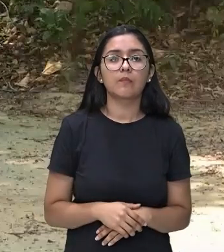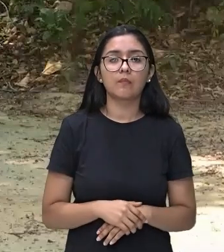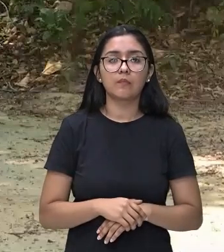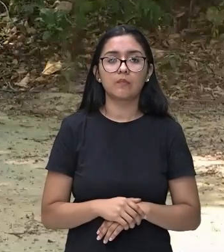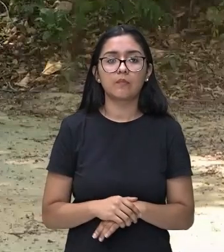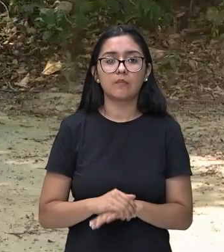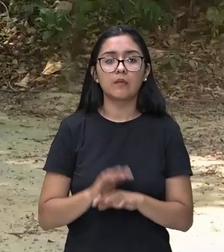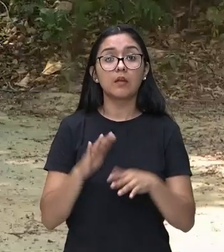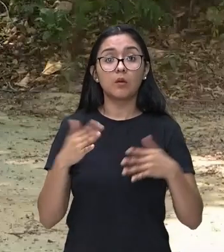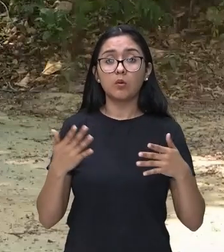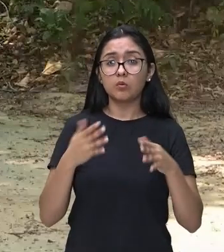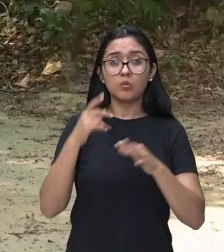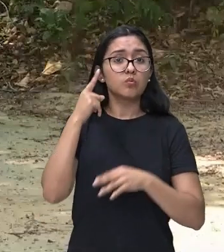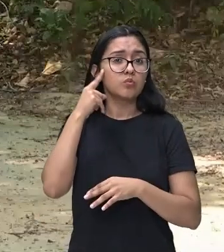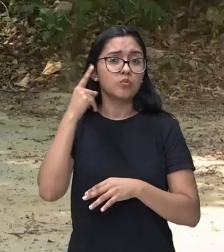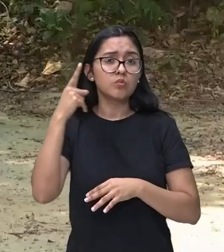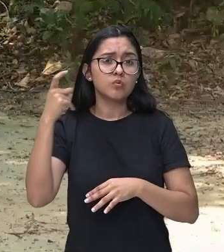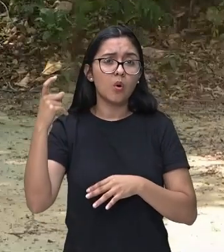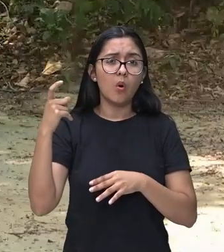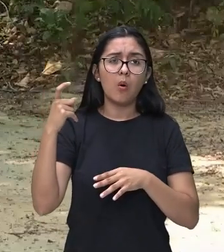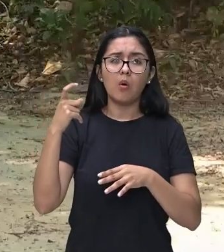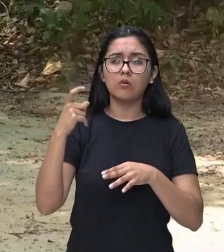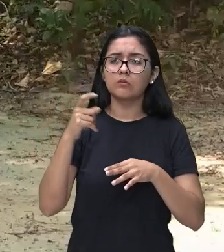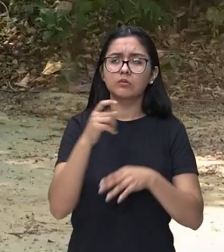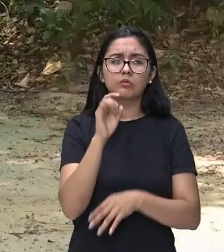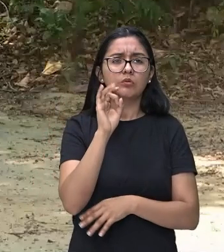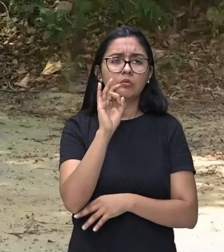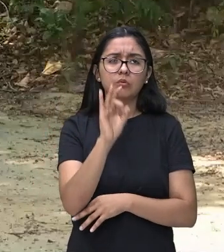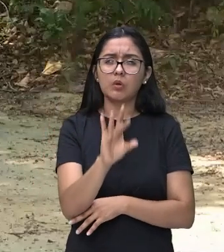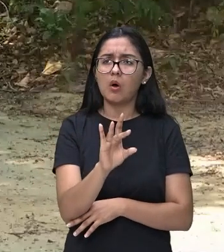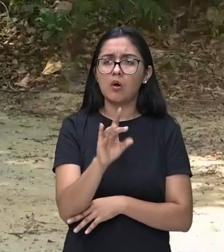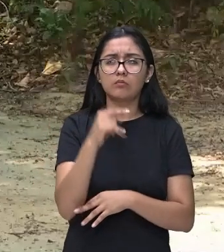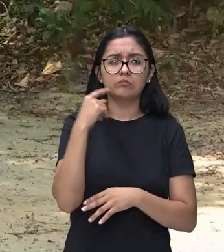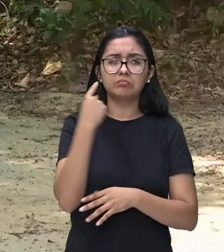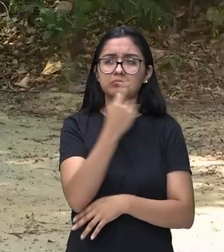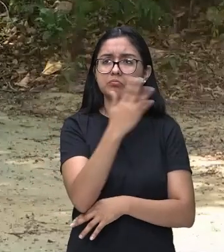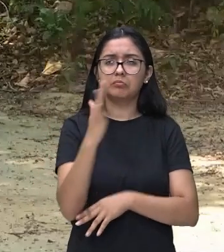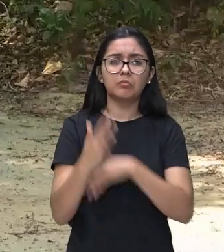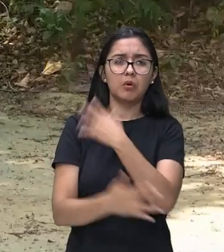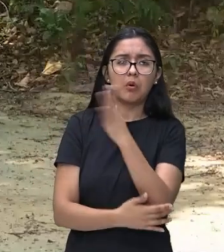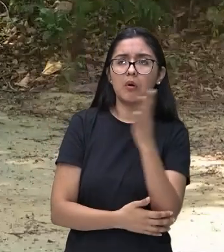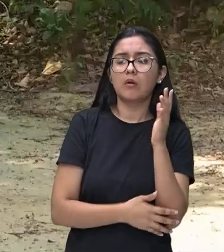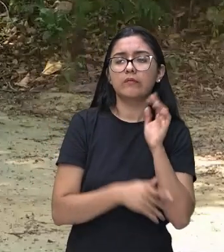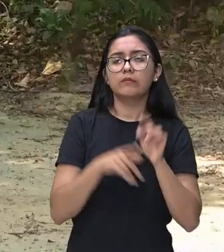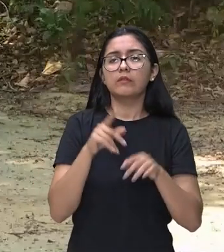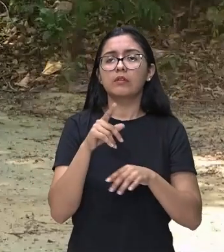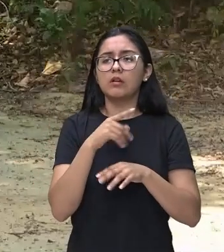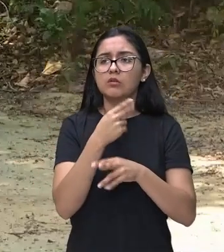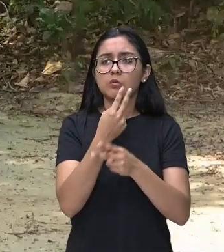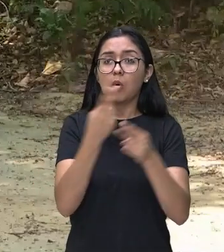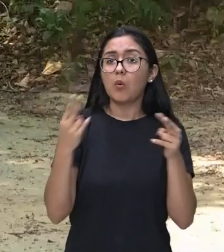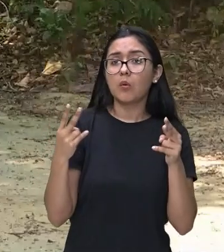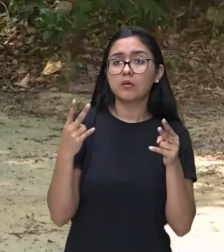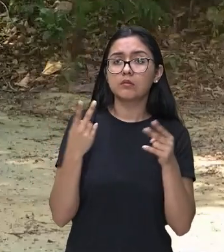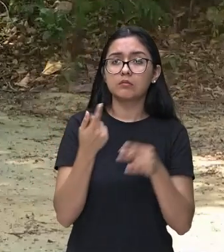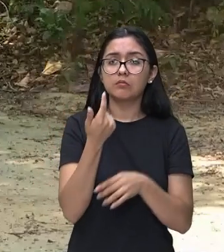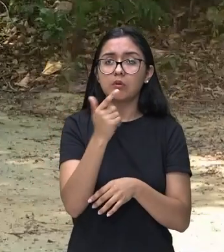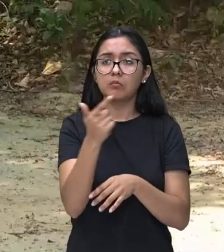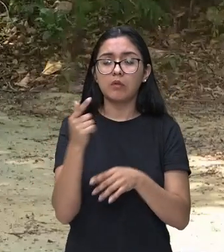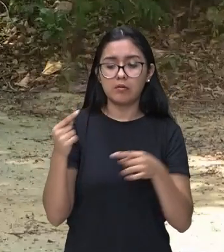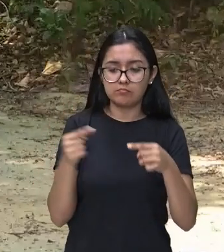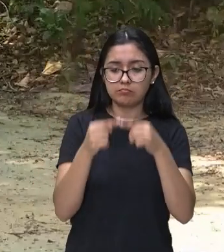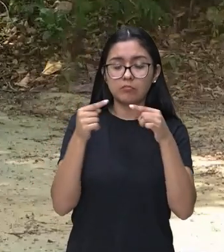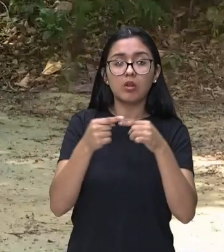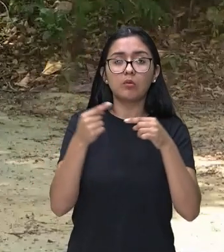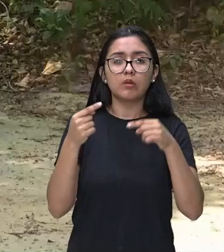desordenados, eles são apenas ruídos. Mas a parte que se ordena isso aí, ele forma o quê? Uma